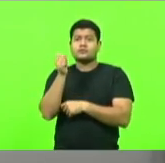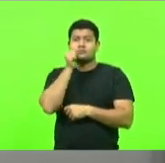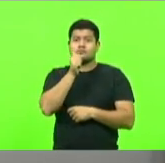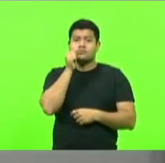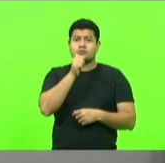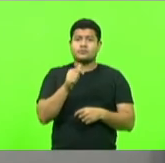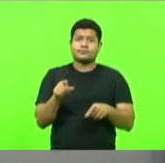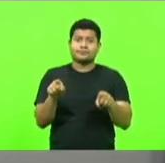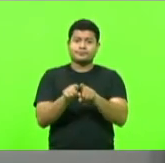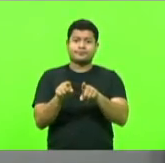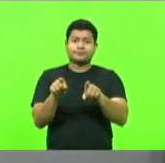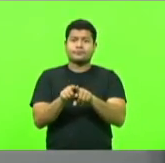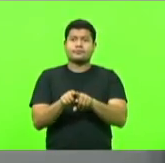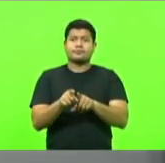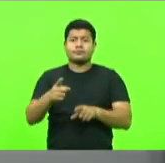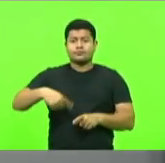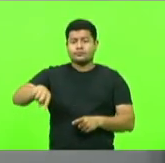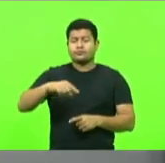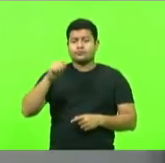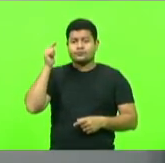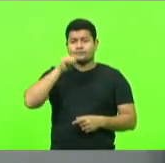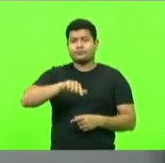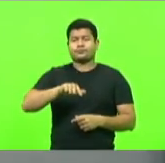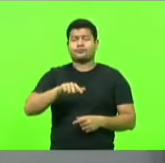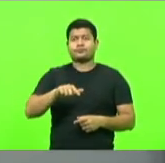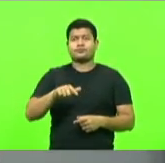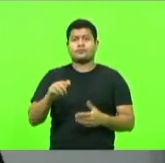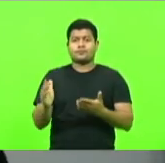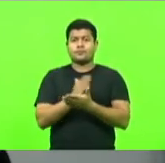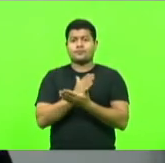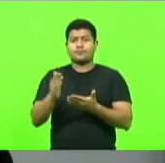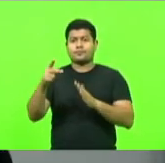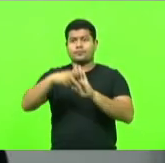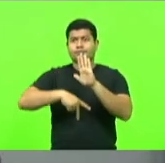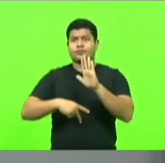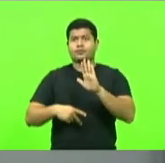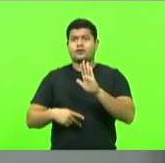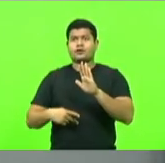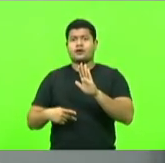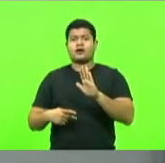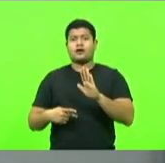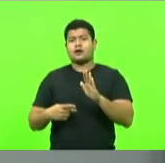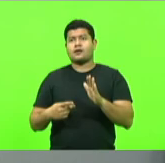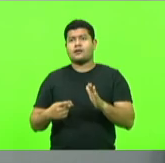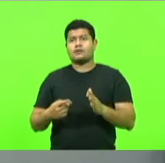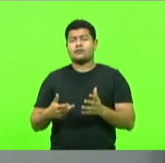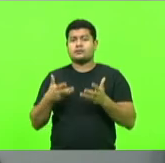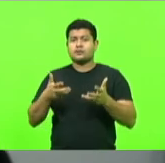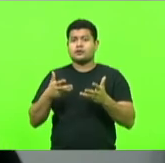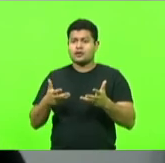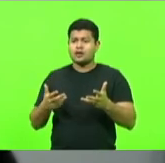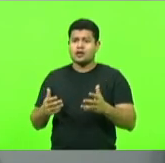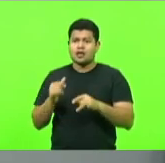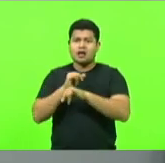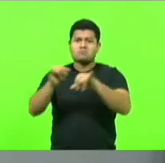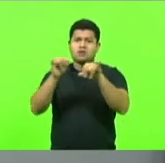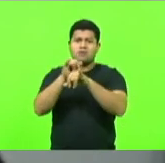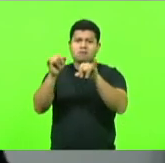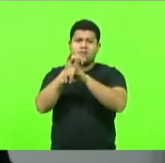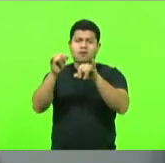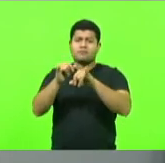Também nós conseguimos alguns projetos que não reverberam como nós gostaríamos que fosse reverberado, presidente.